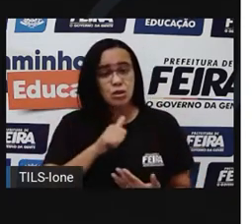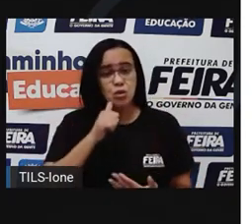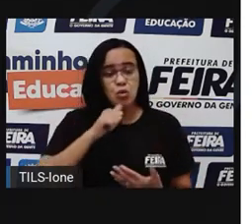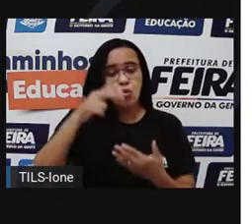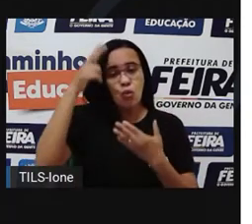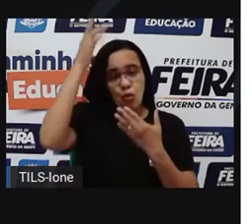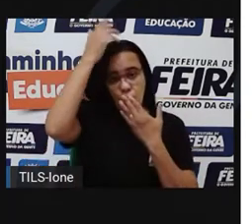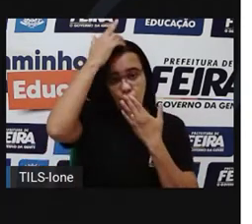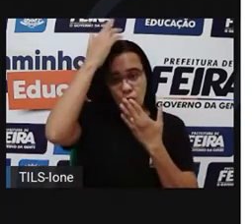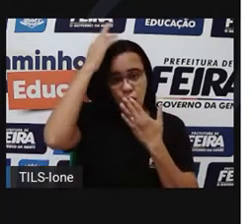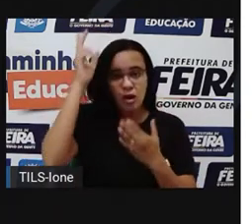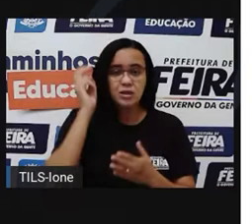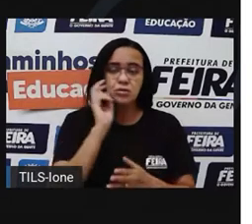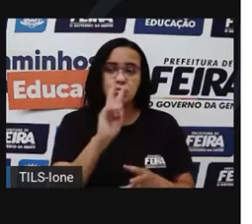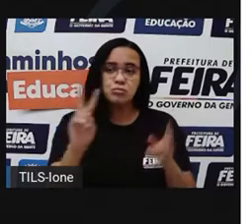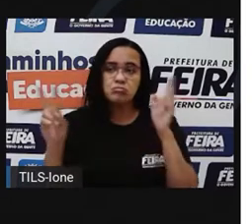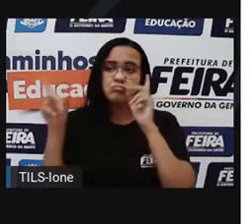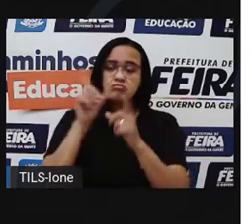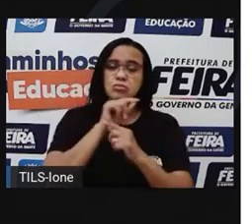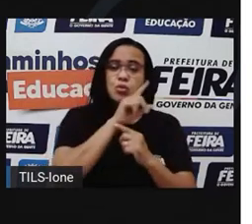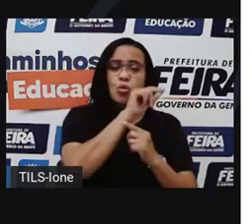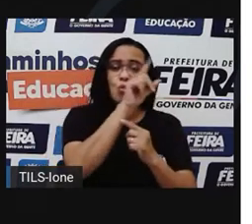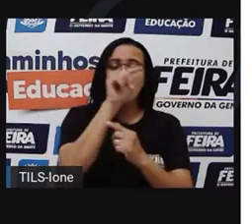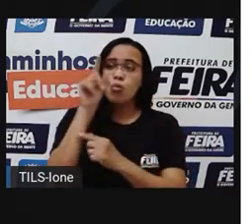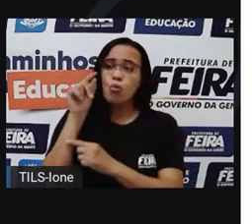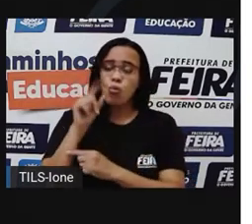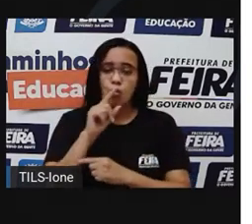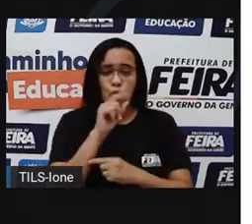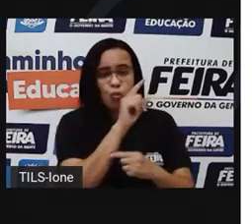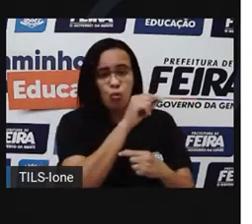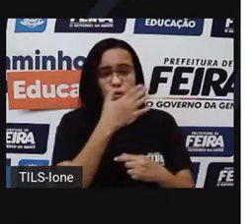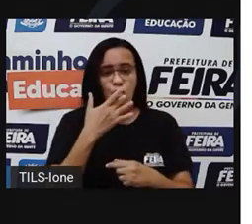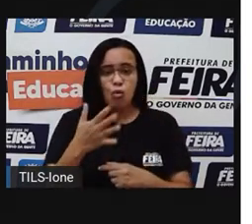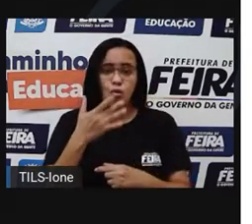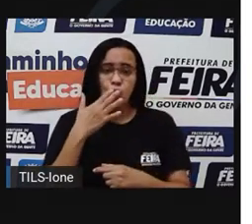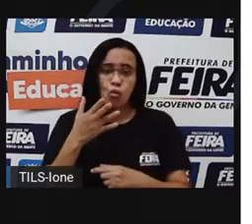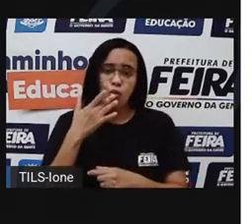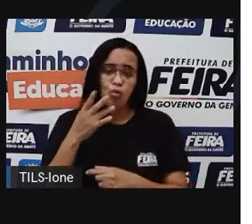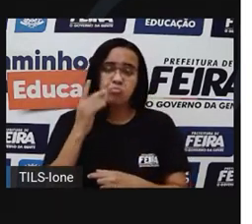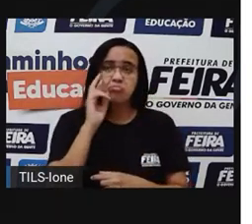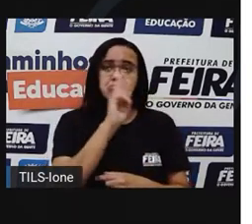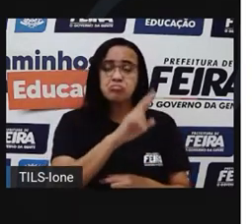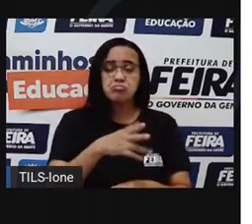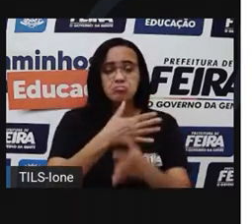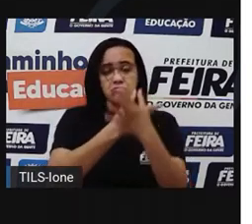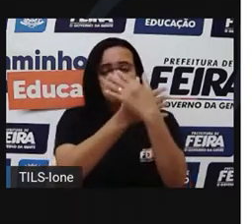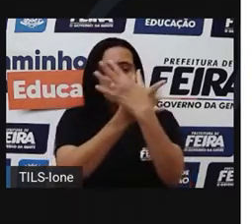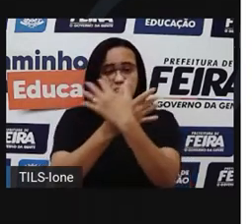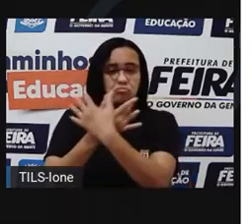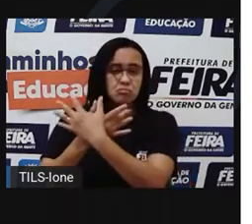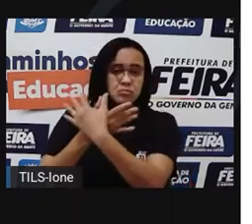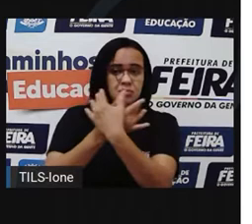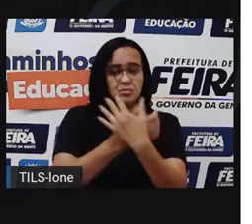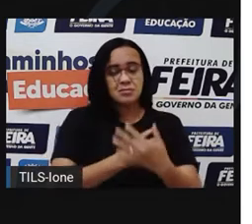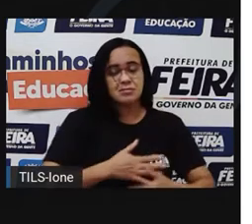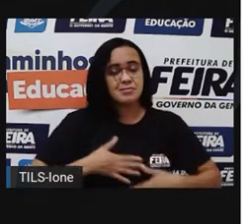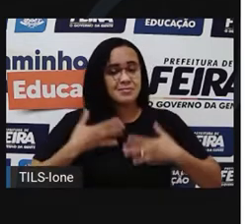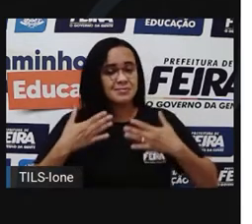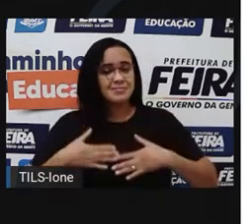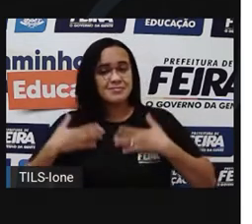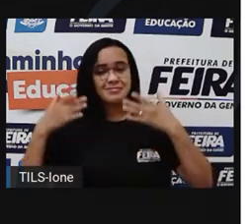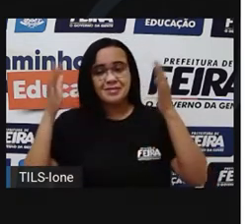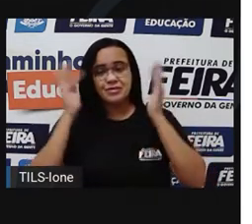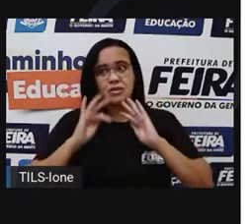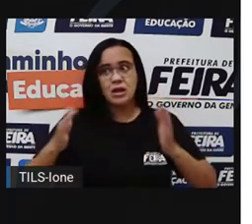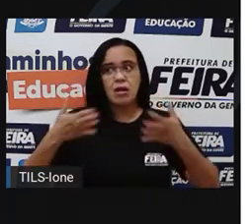canto dos pássaros e o colorido das aves que voavam perto de um lindo igarapé. Entusiasmada e com muito calor,